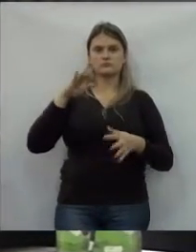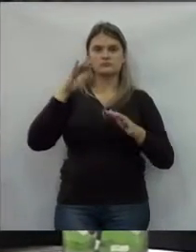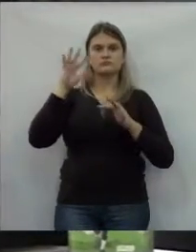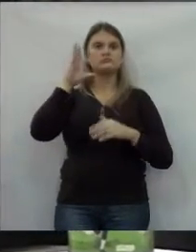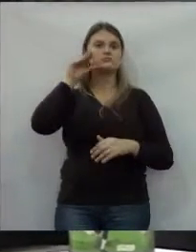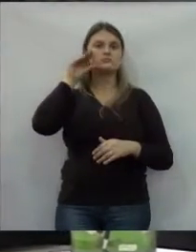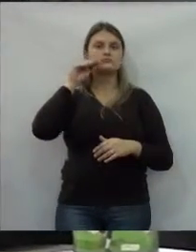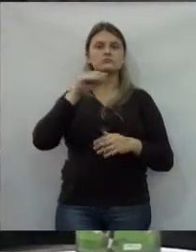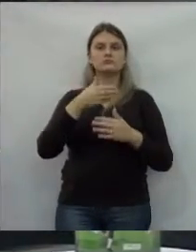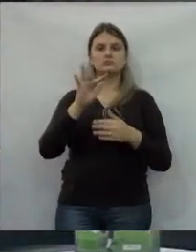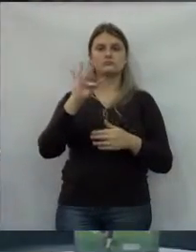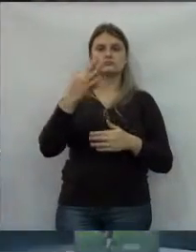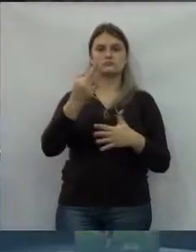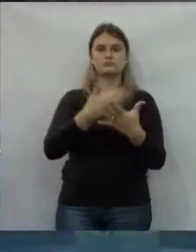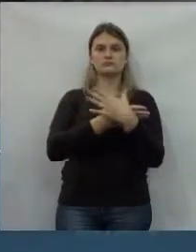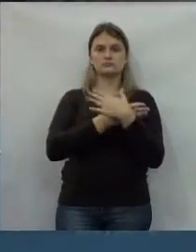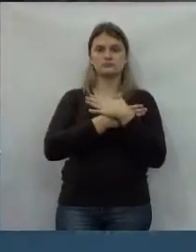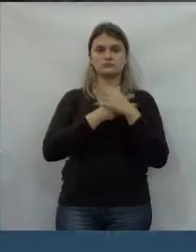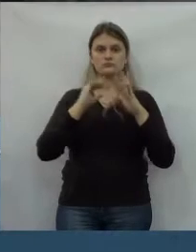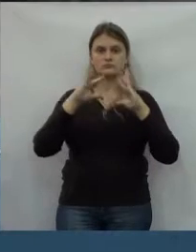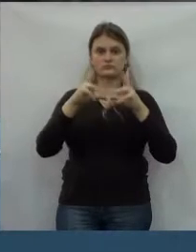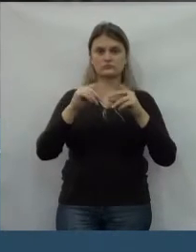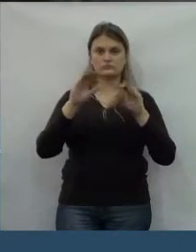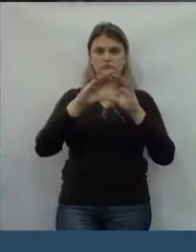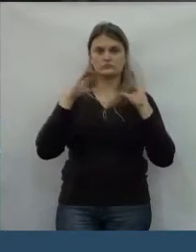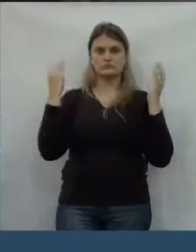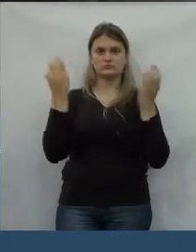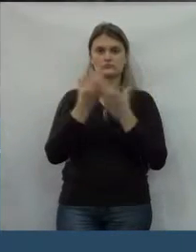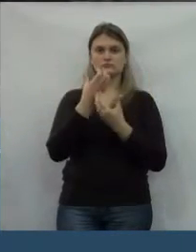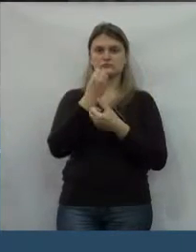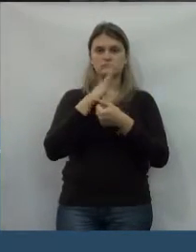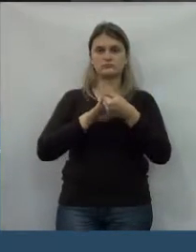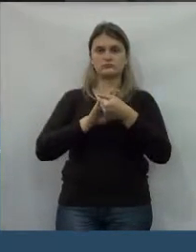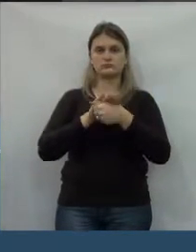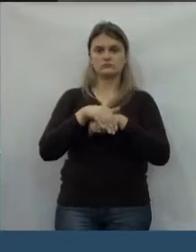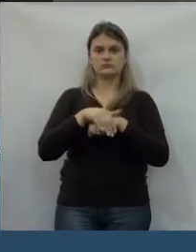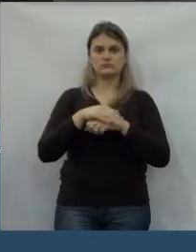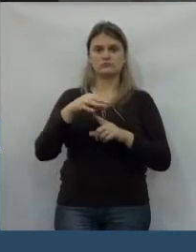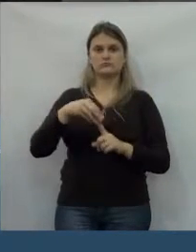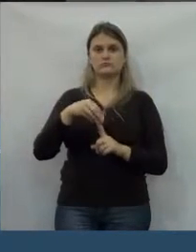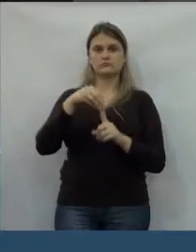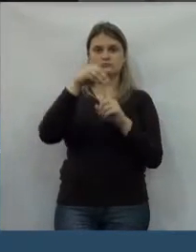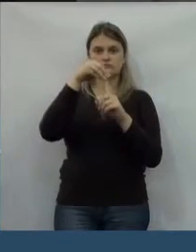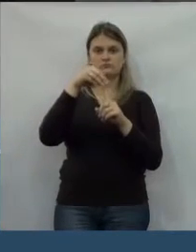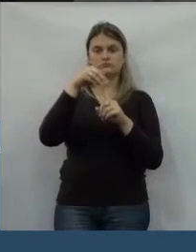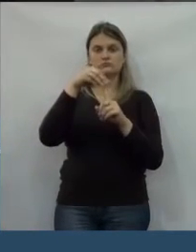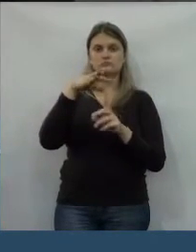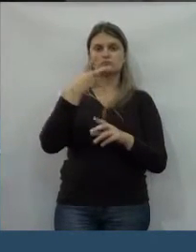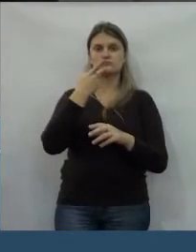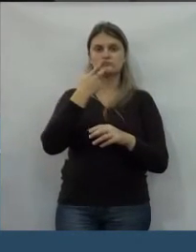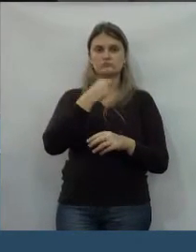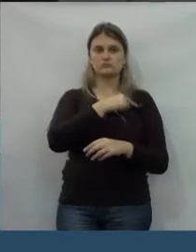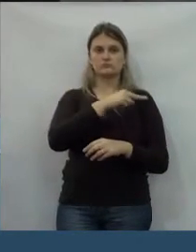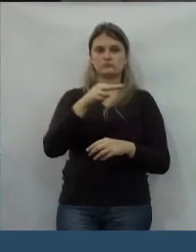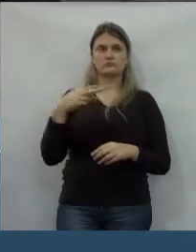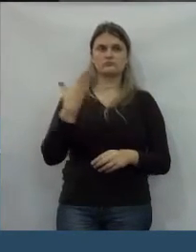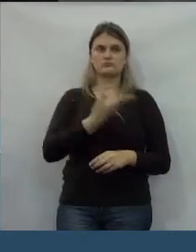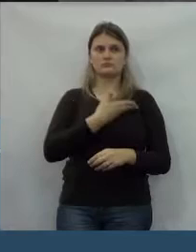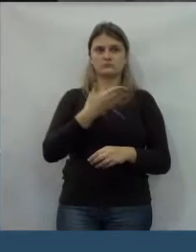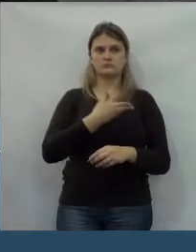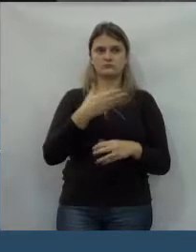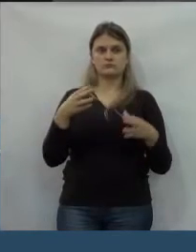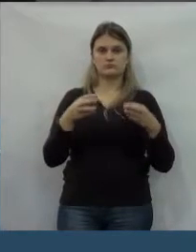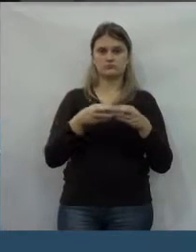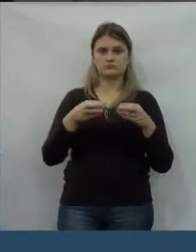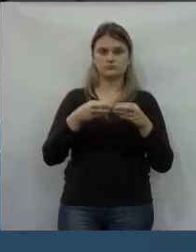funcionários da Uniguaçu, demais comunidade, boa noite. Principalmente ao nosso amigo,